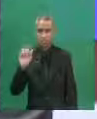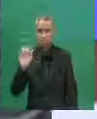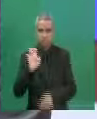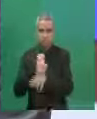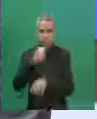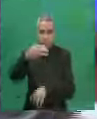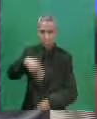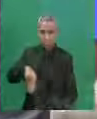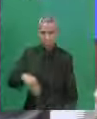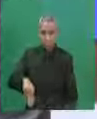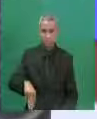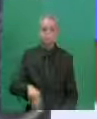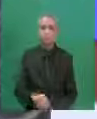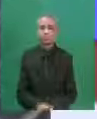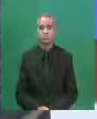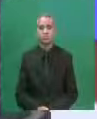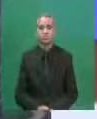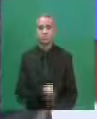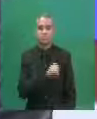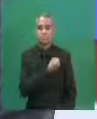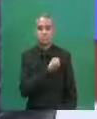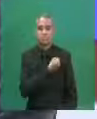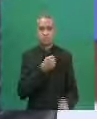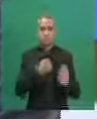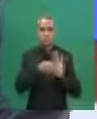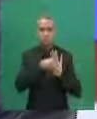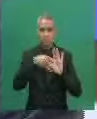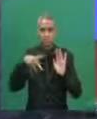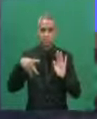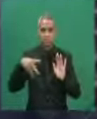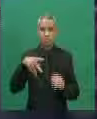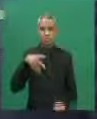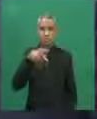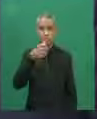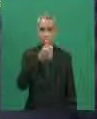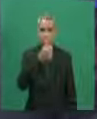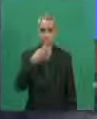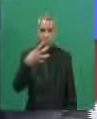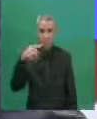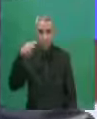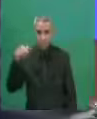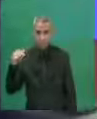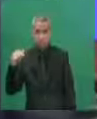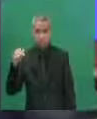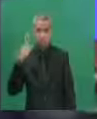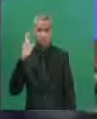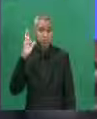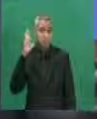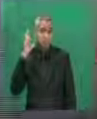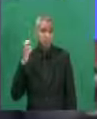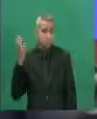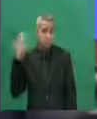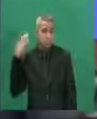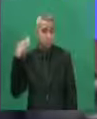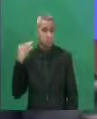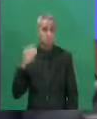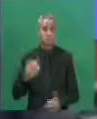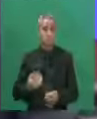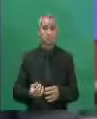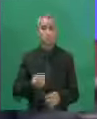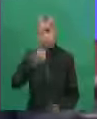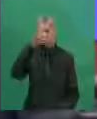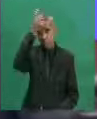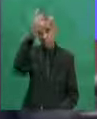147, de abril de 2013, a então governadora do Estado criou 162